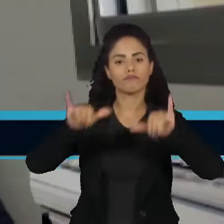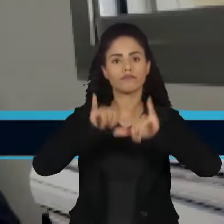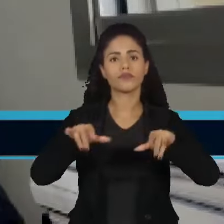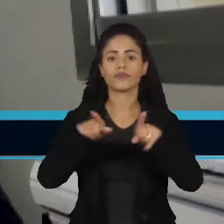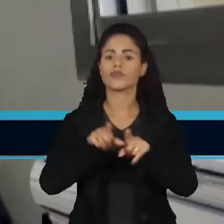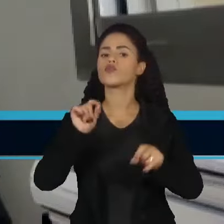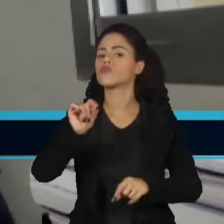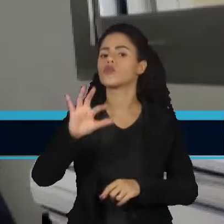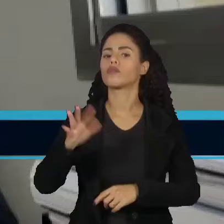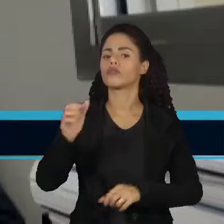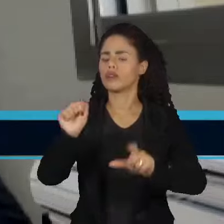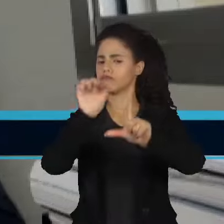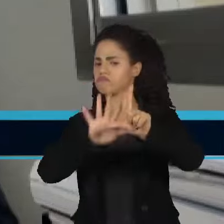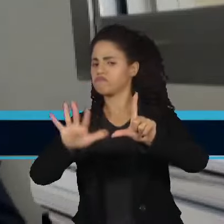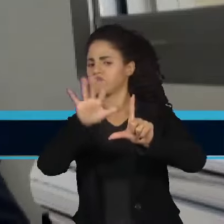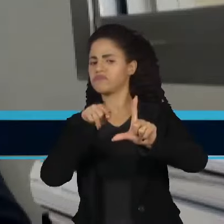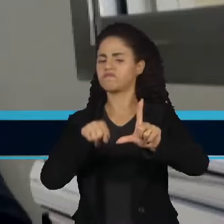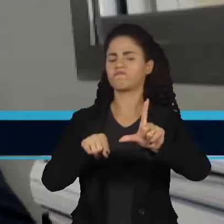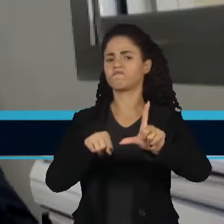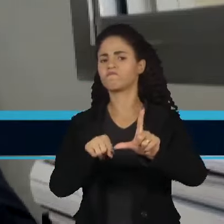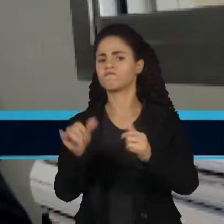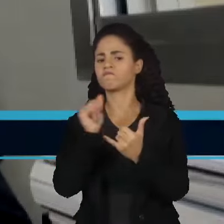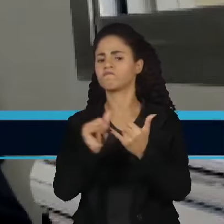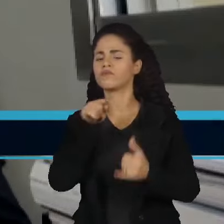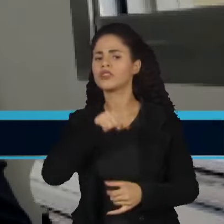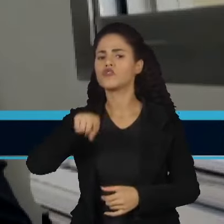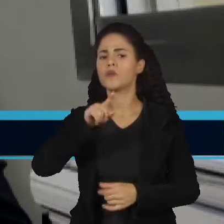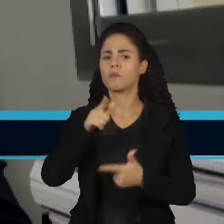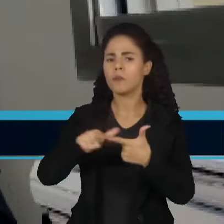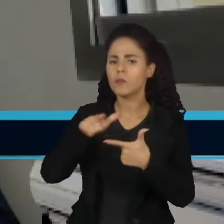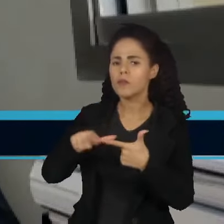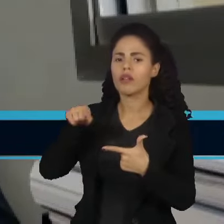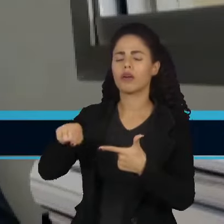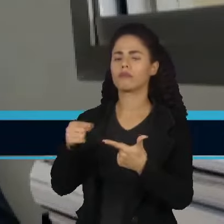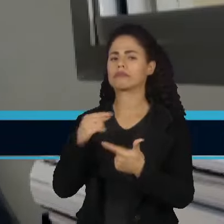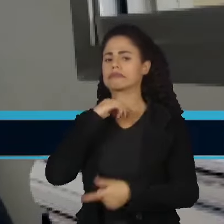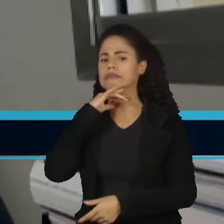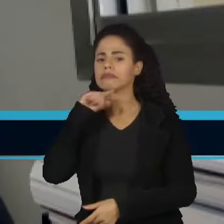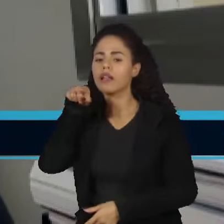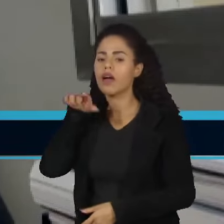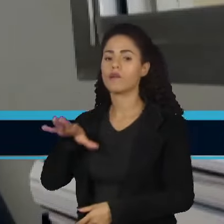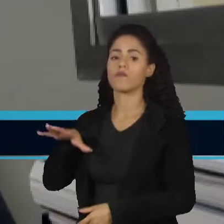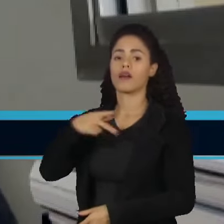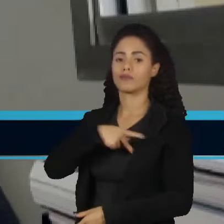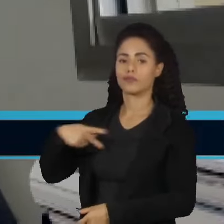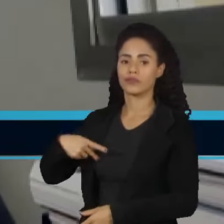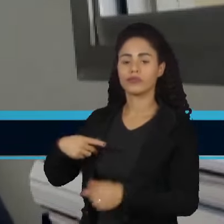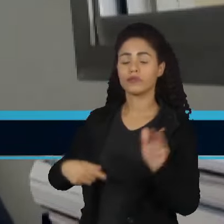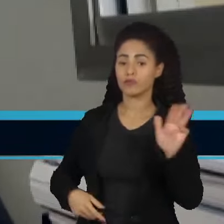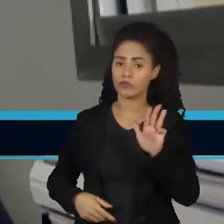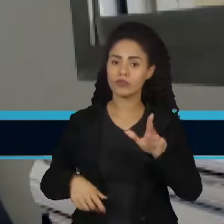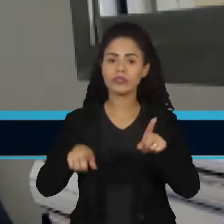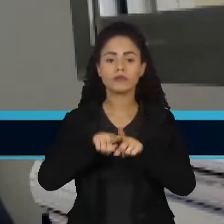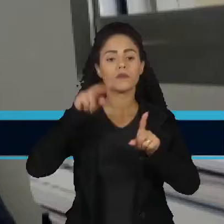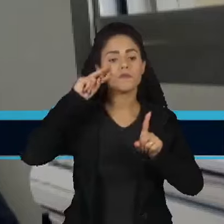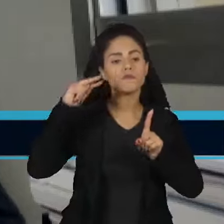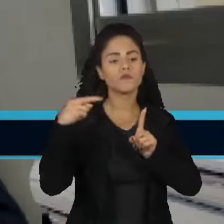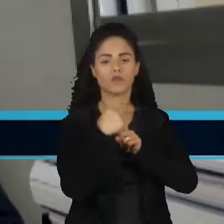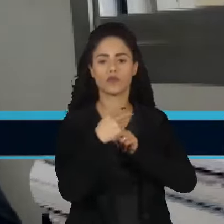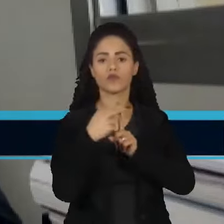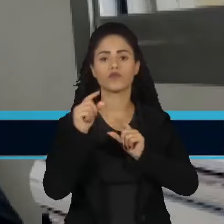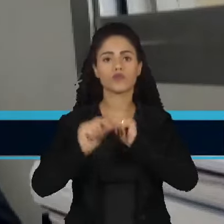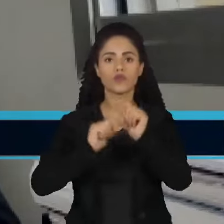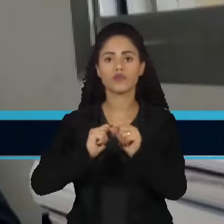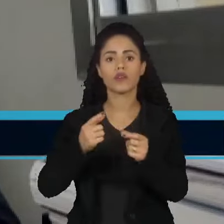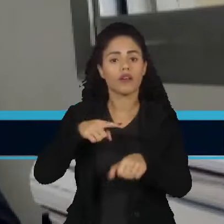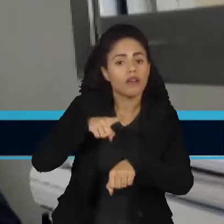isso traz uma imagem desgastada, desgastante e ruim para o presidente Lula, do ponto de vista de não ter, no